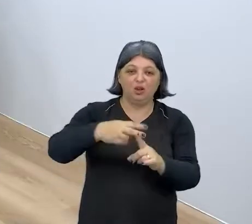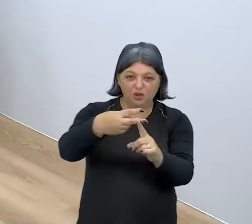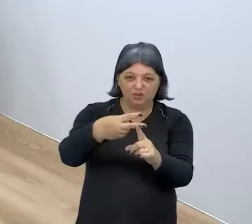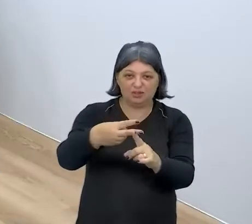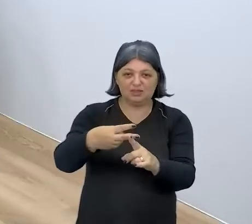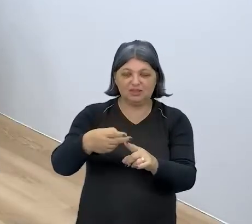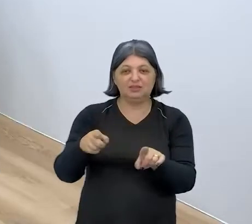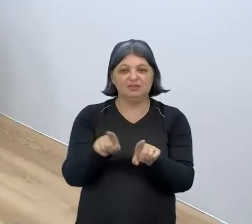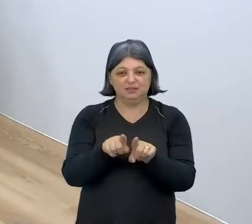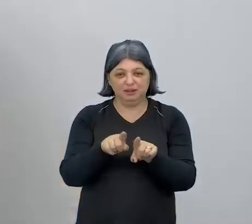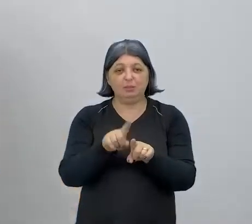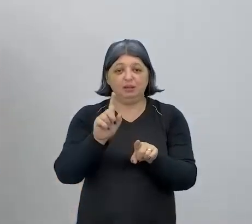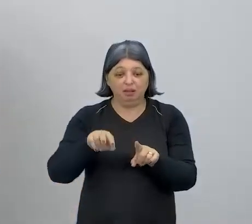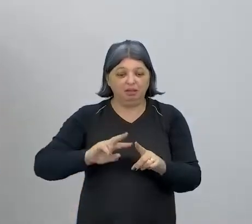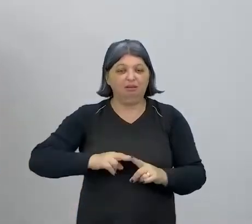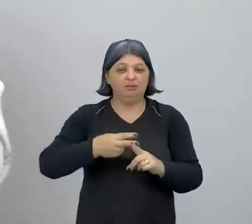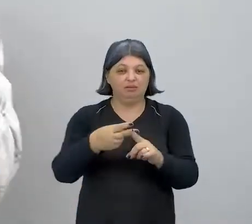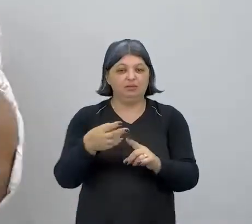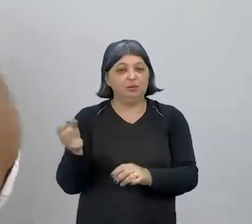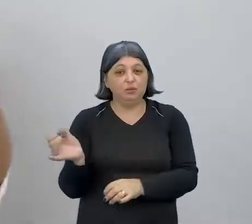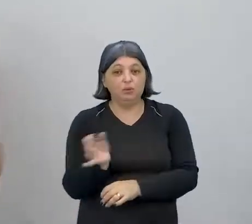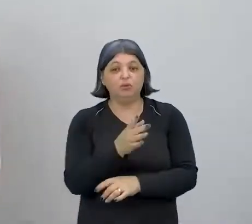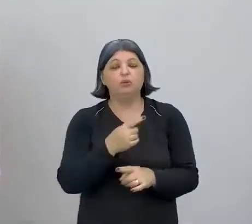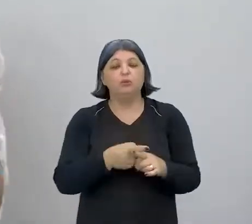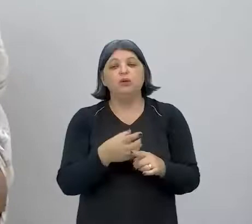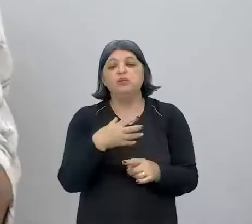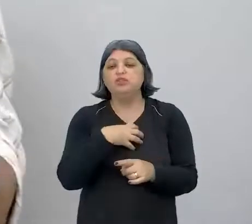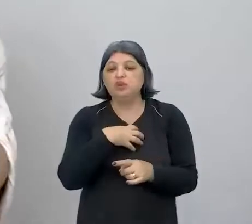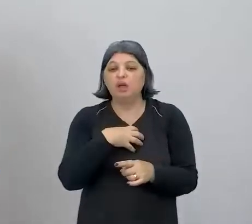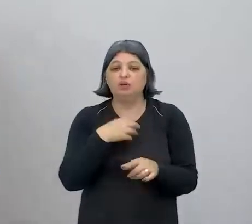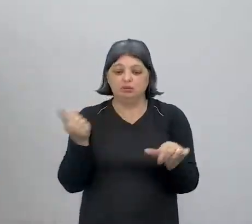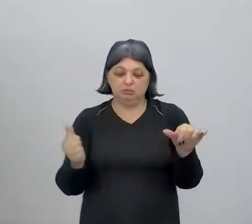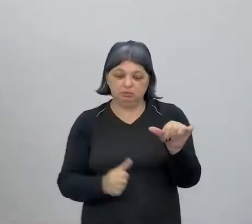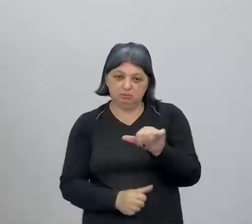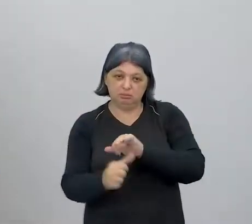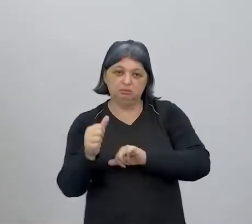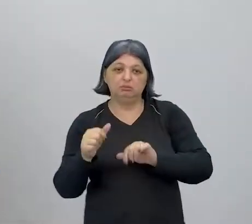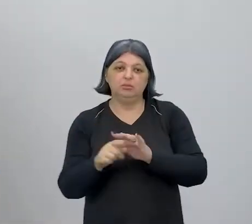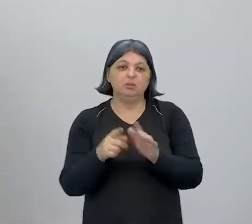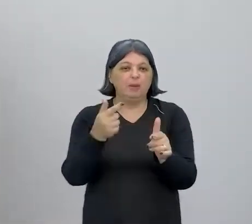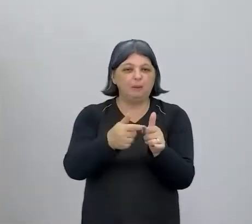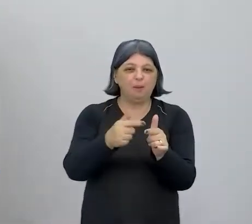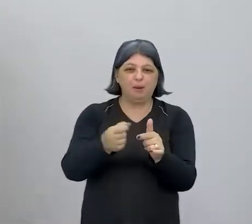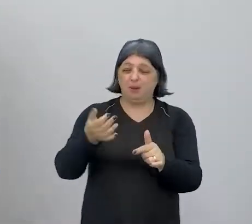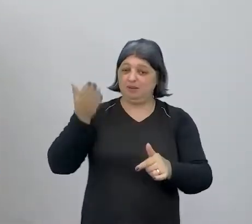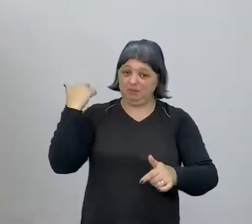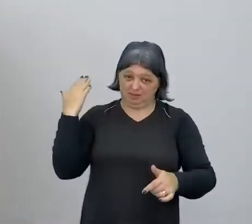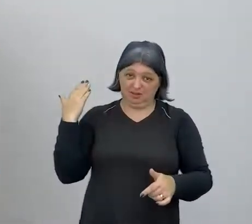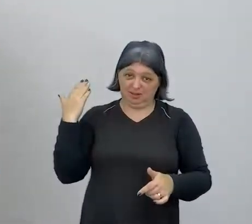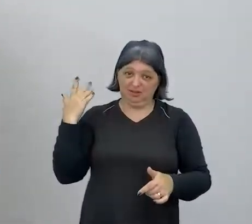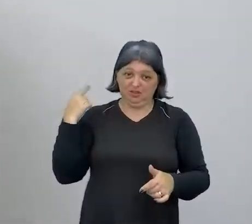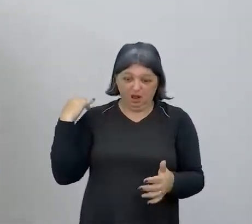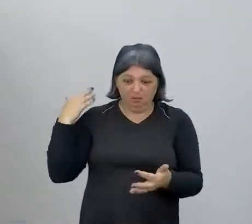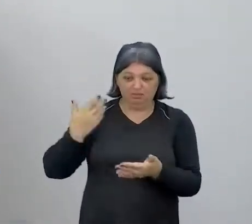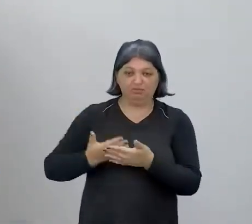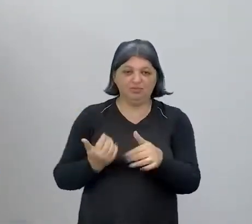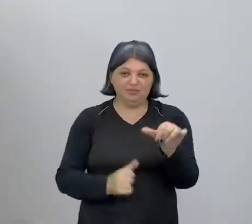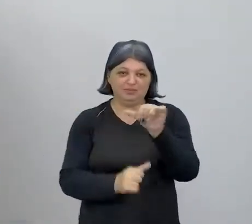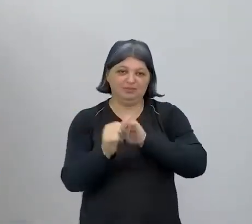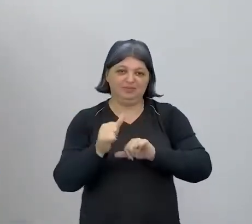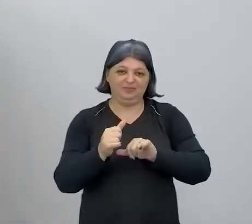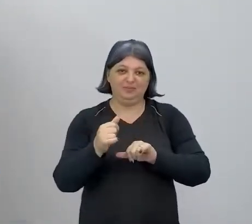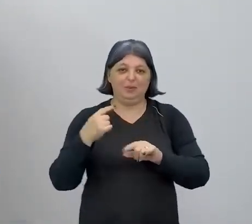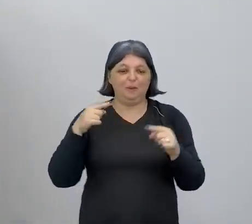é inovador também porque você trouxe uma forma nova de resolver um problema antigo. Então, está tudo muito linkado com a ideia de